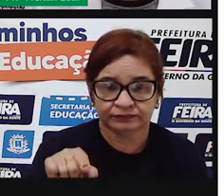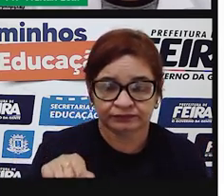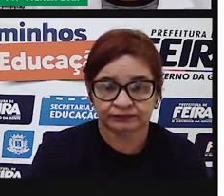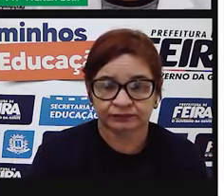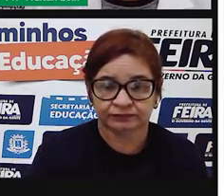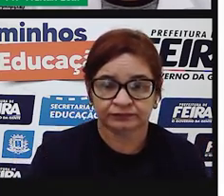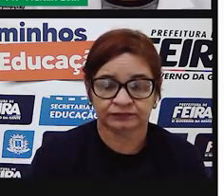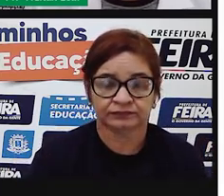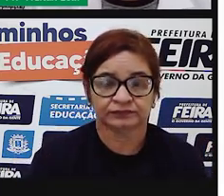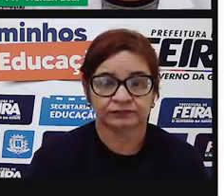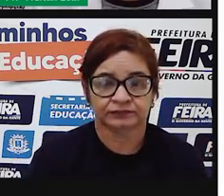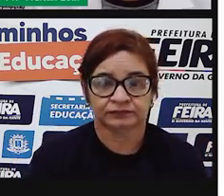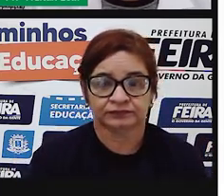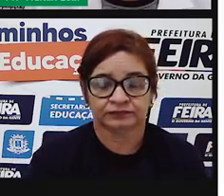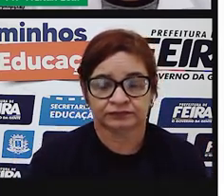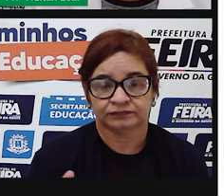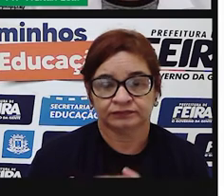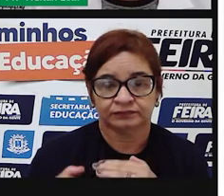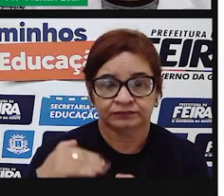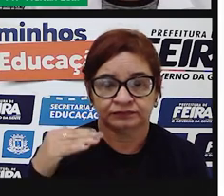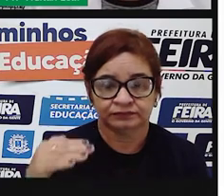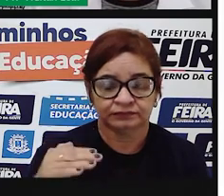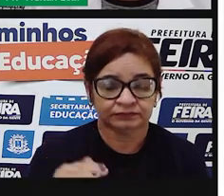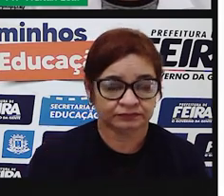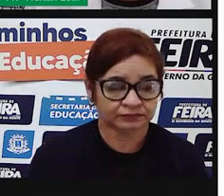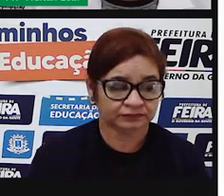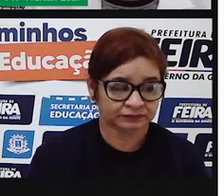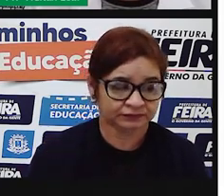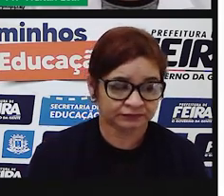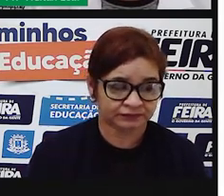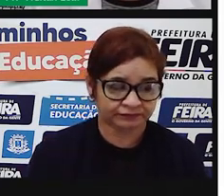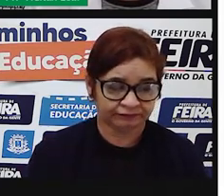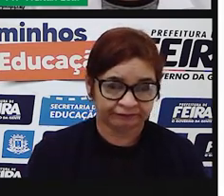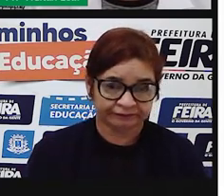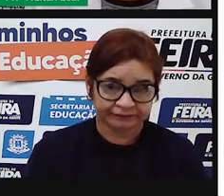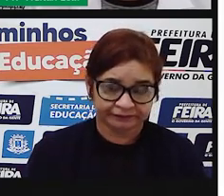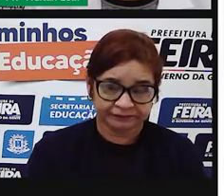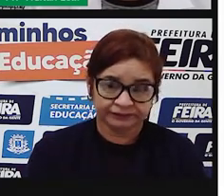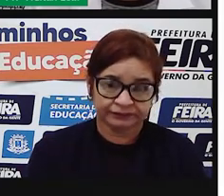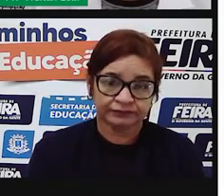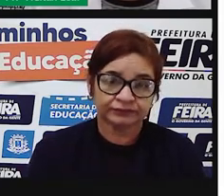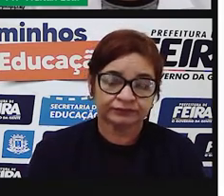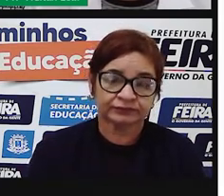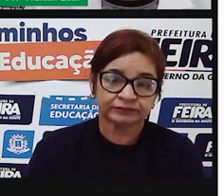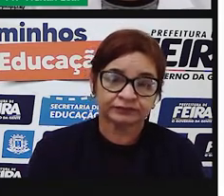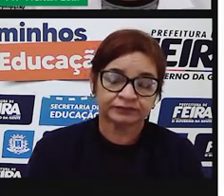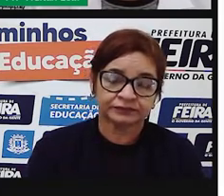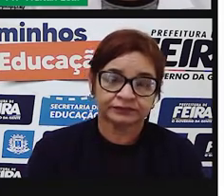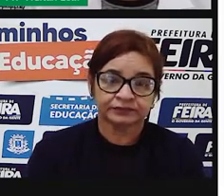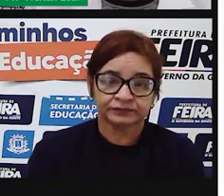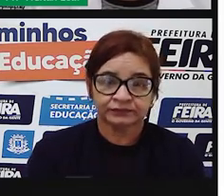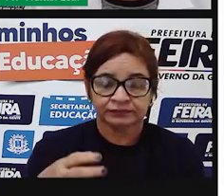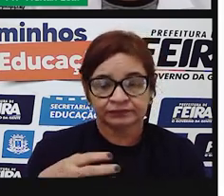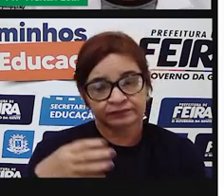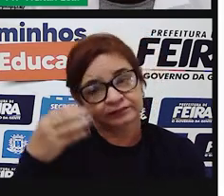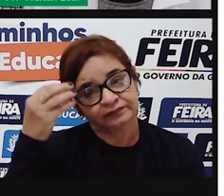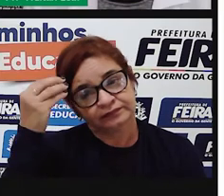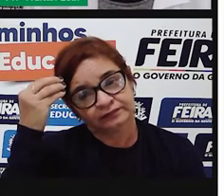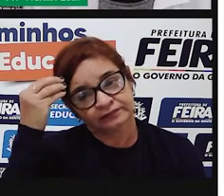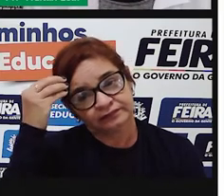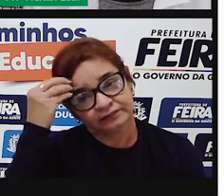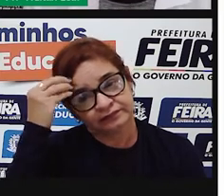e assim por diante. ela serve também para dar sentido, para orientar